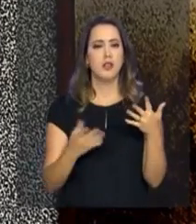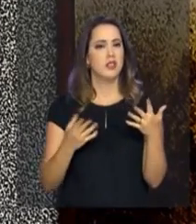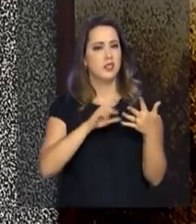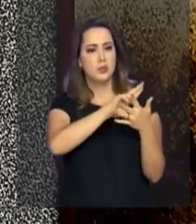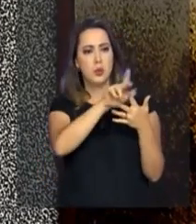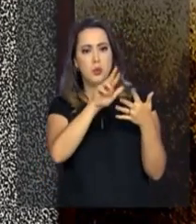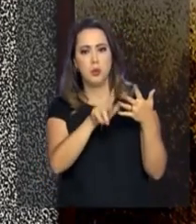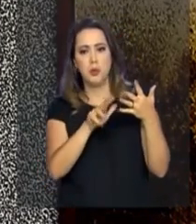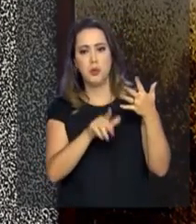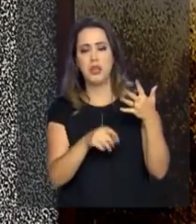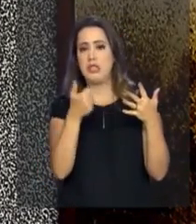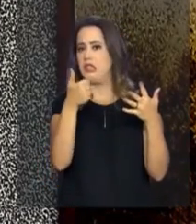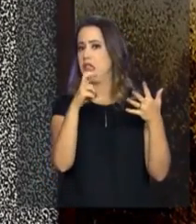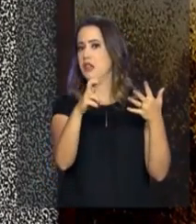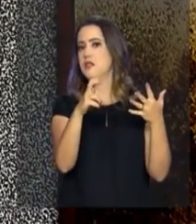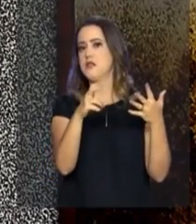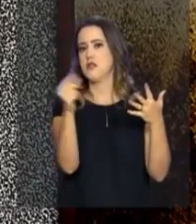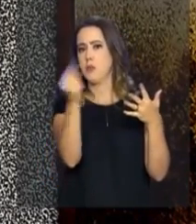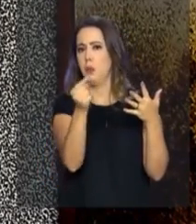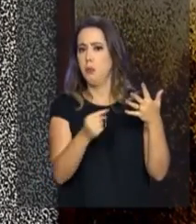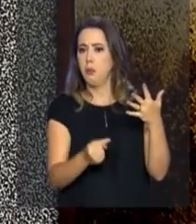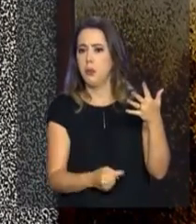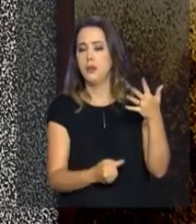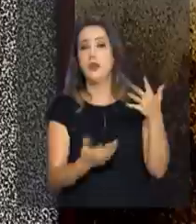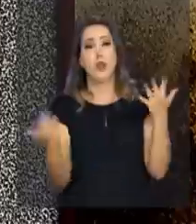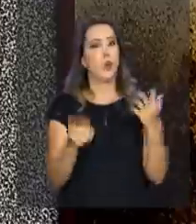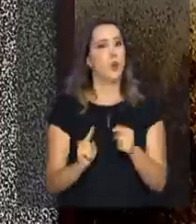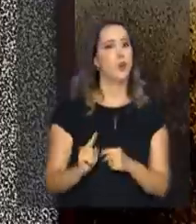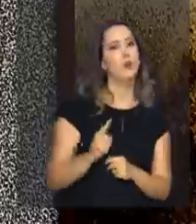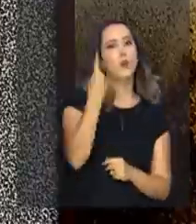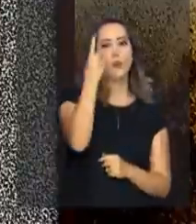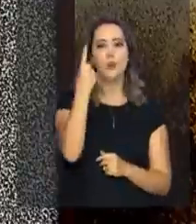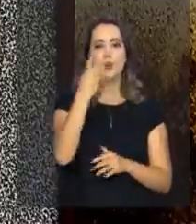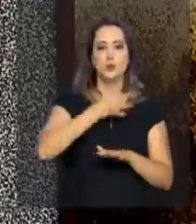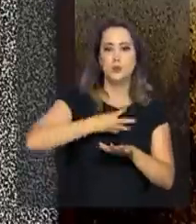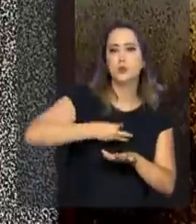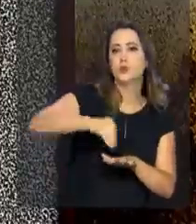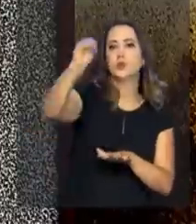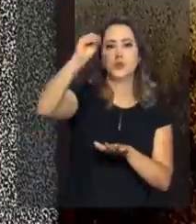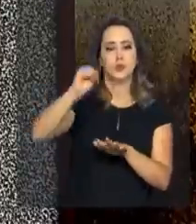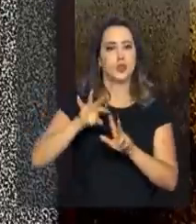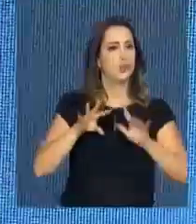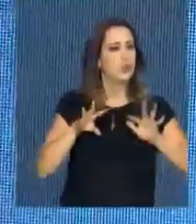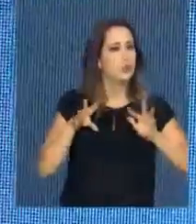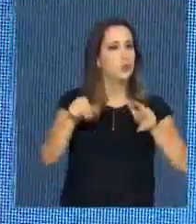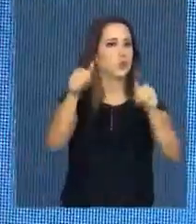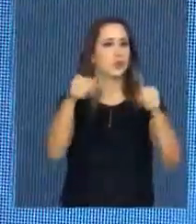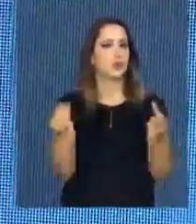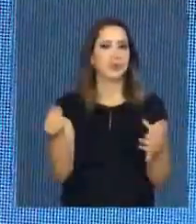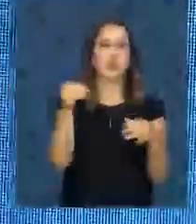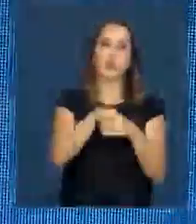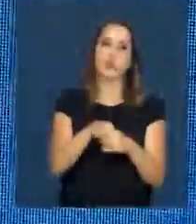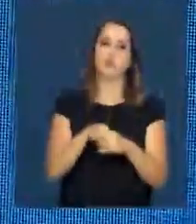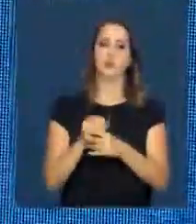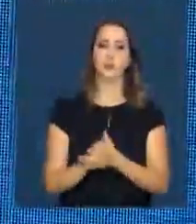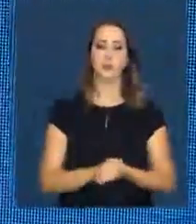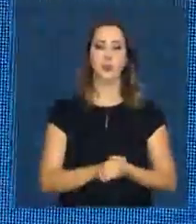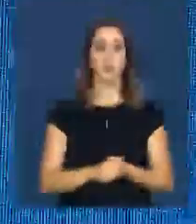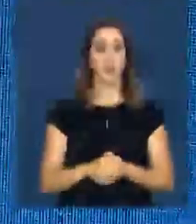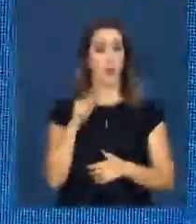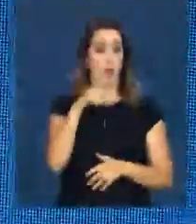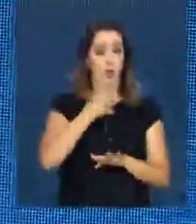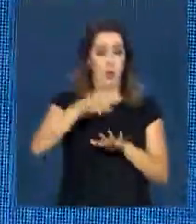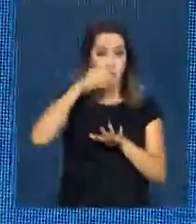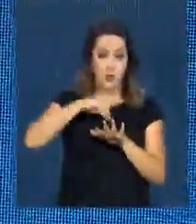geravam 15 itens para o governo. E hoje não. Hoje com única informação vai gerar tudo. O envio das informações